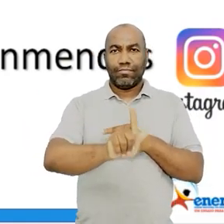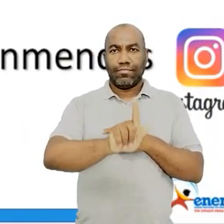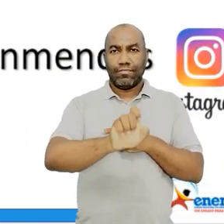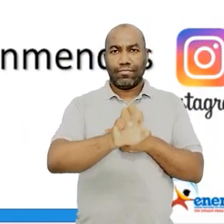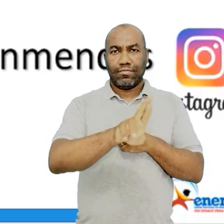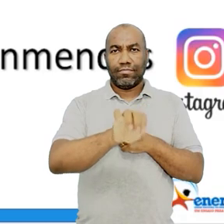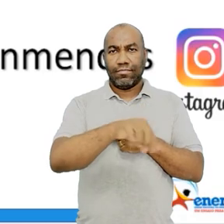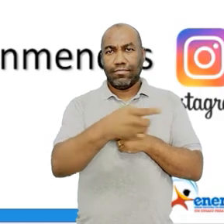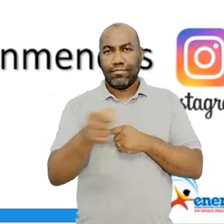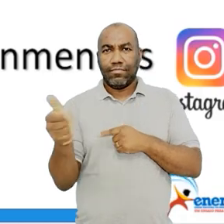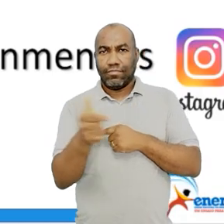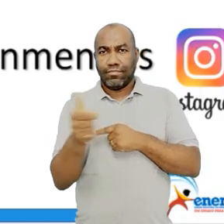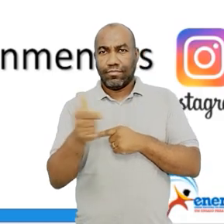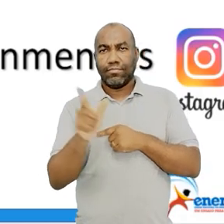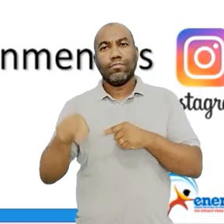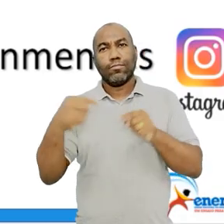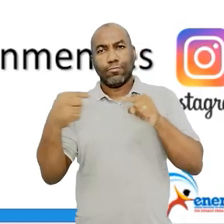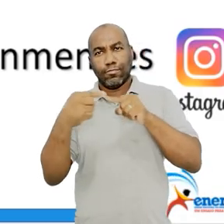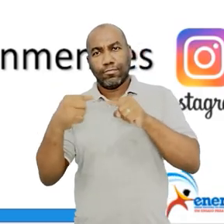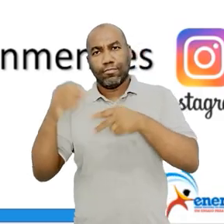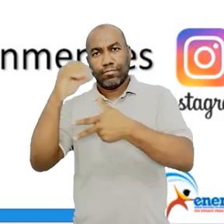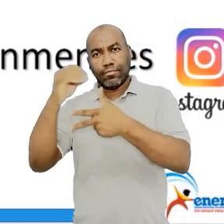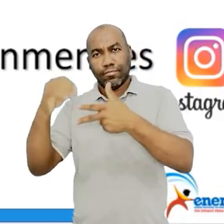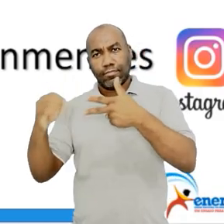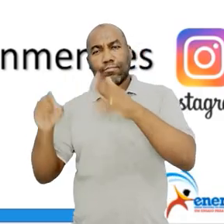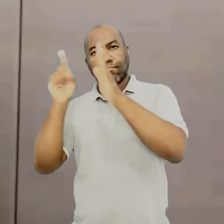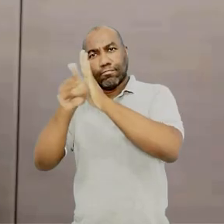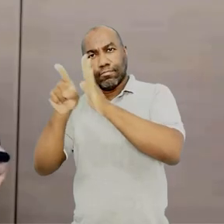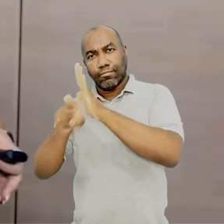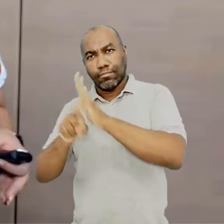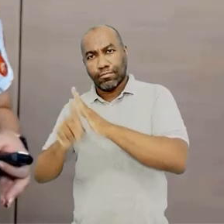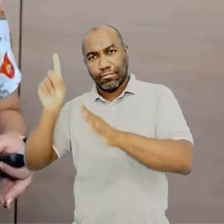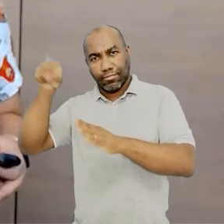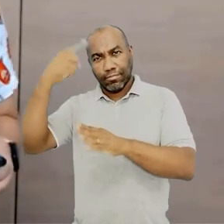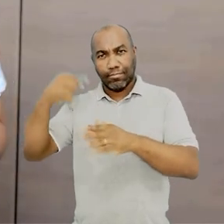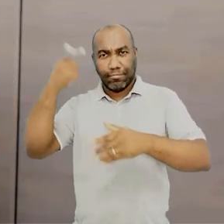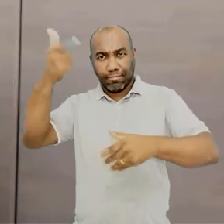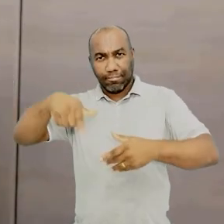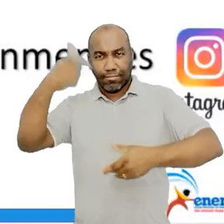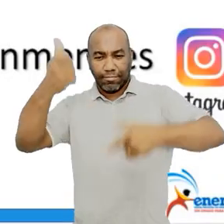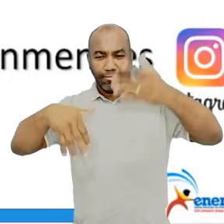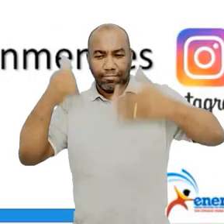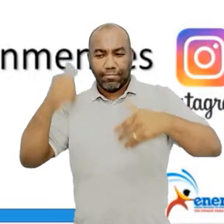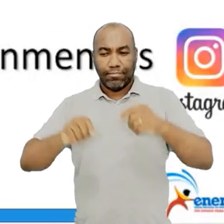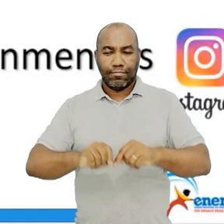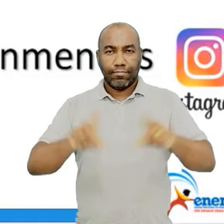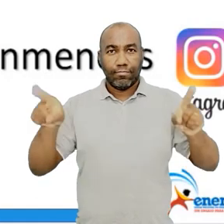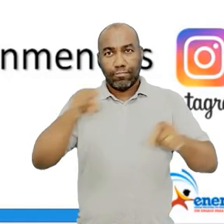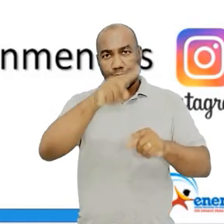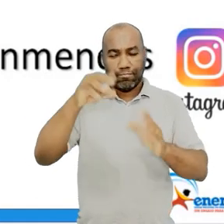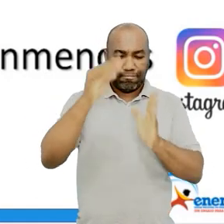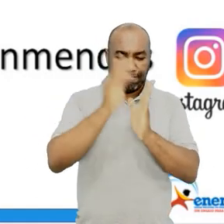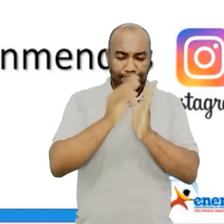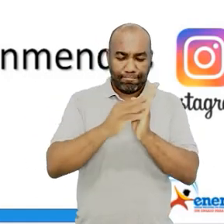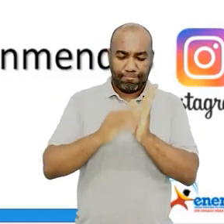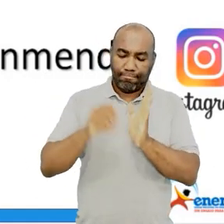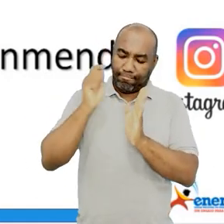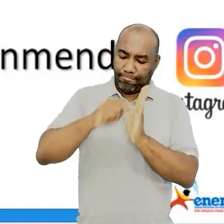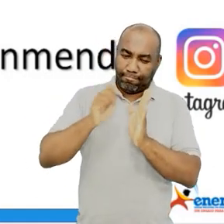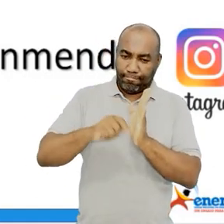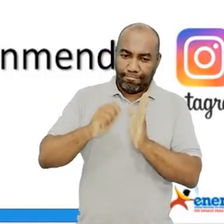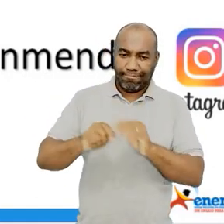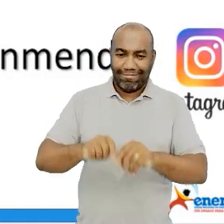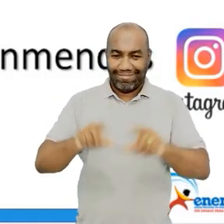comentadas de vestibular e Enem. Dá um print na tela, segura aí, aproveita para você anotar esse